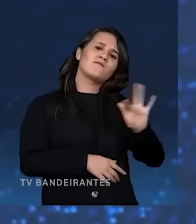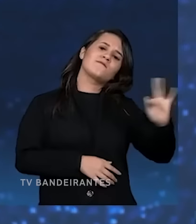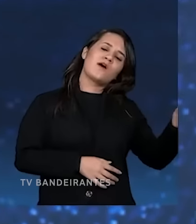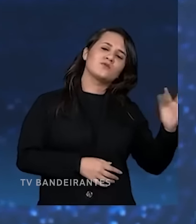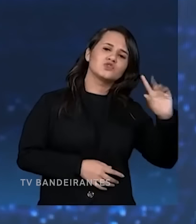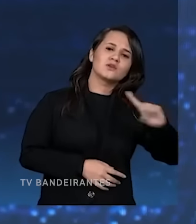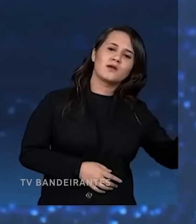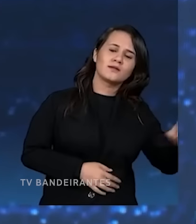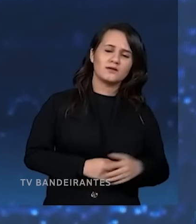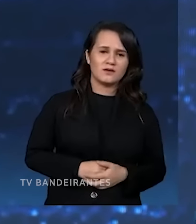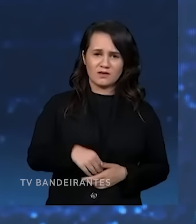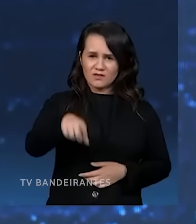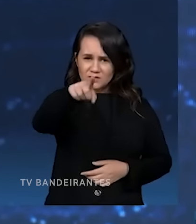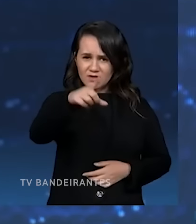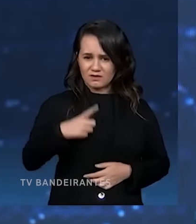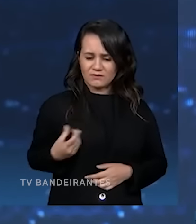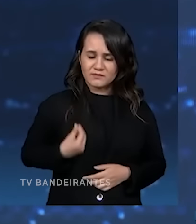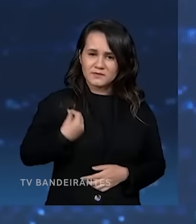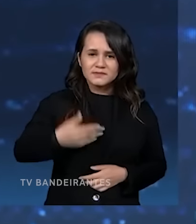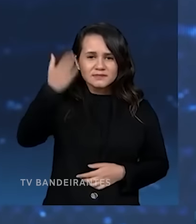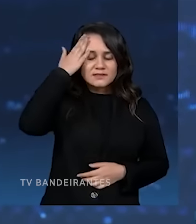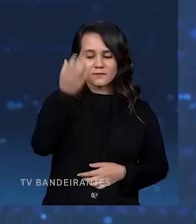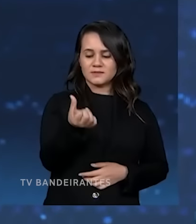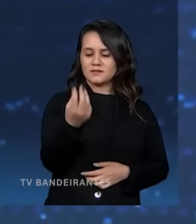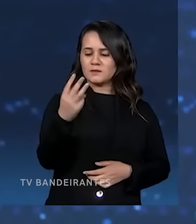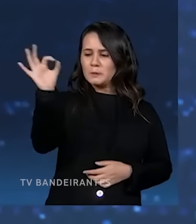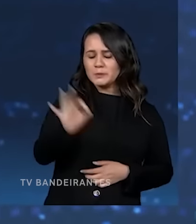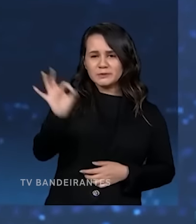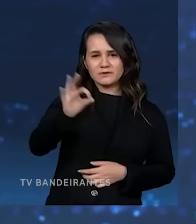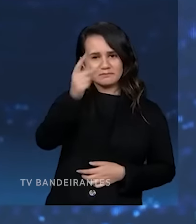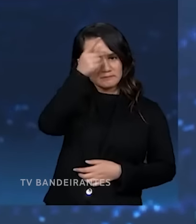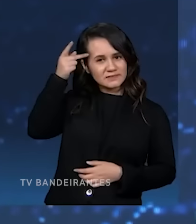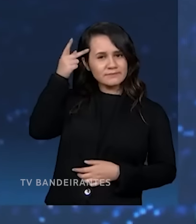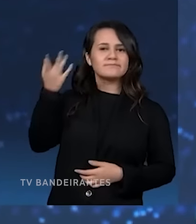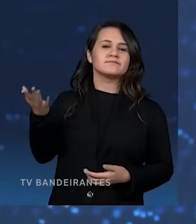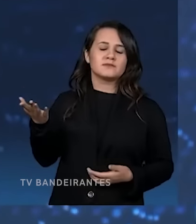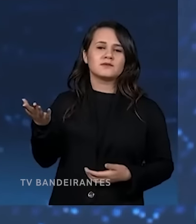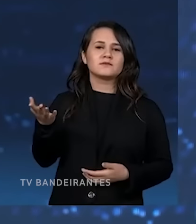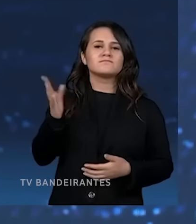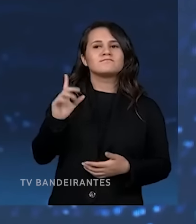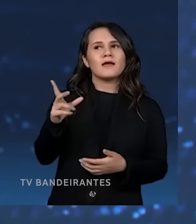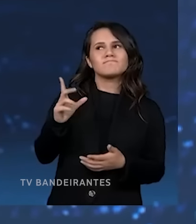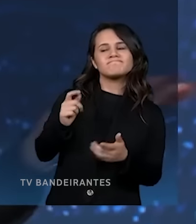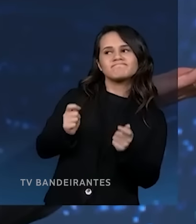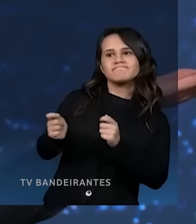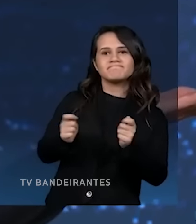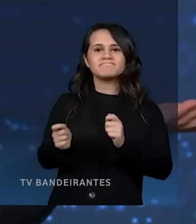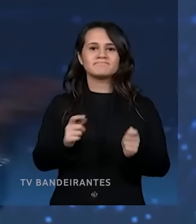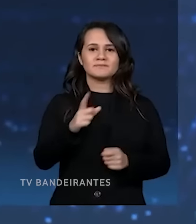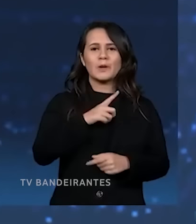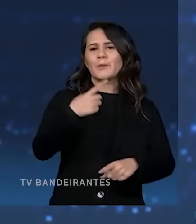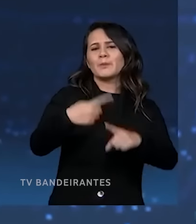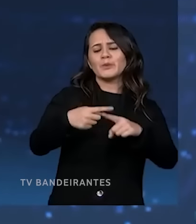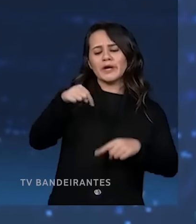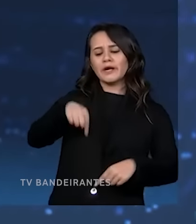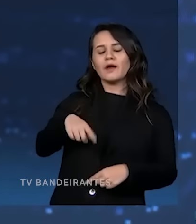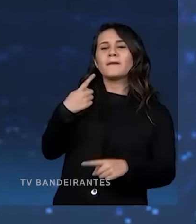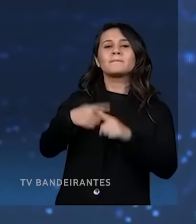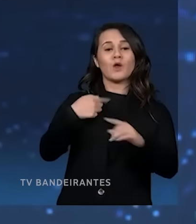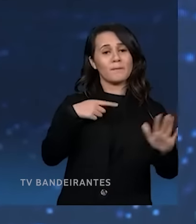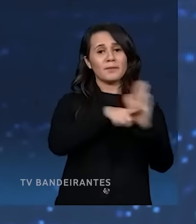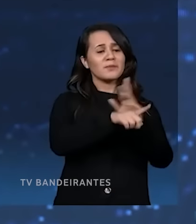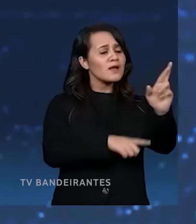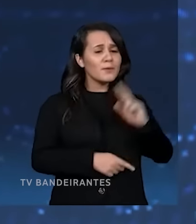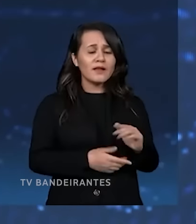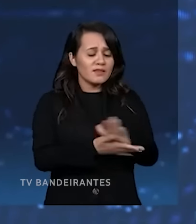direita? Você que está aqui, a cidade de São Paulo, 63% das pessoas são conservadores. Por que a gente está aqui e o cara não responde a pergunta